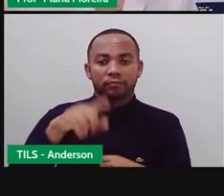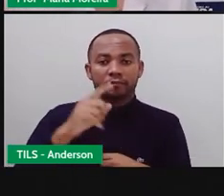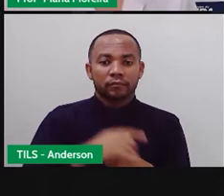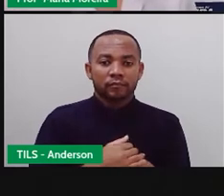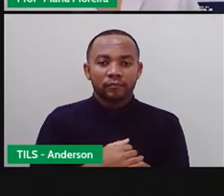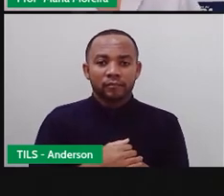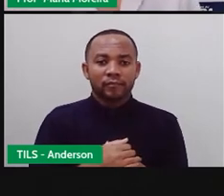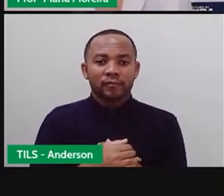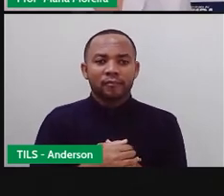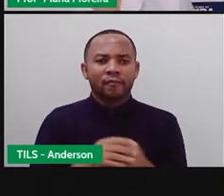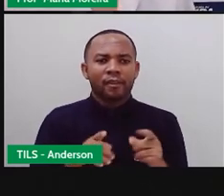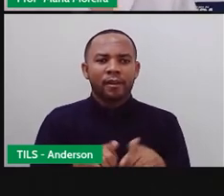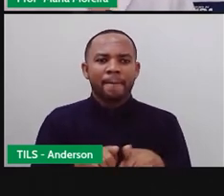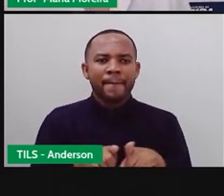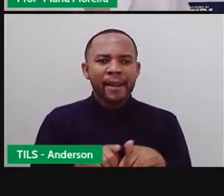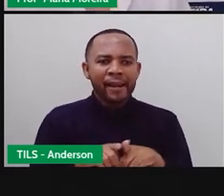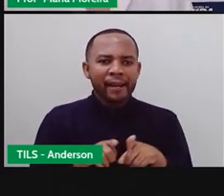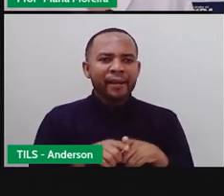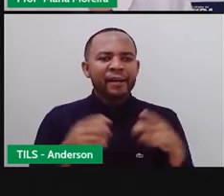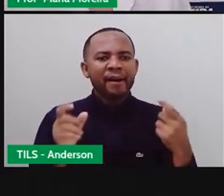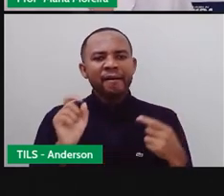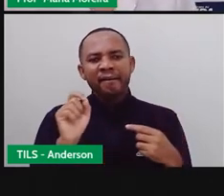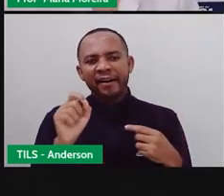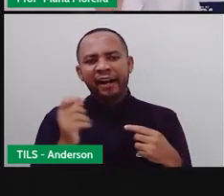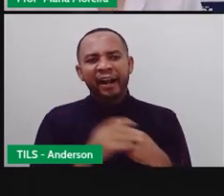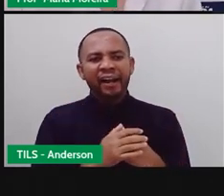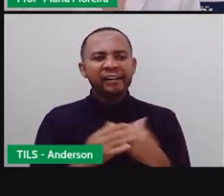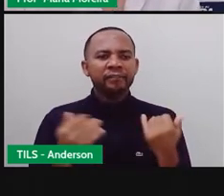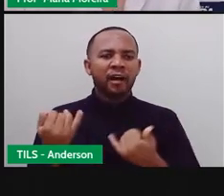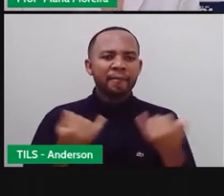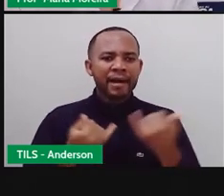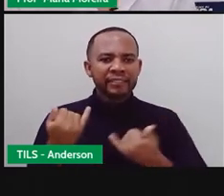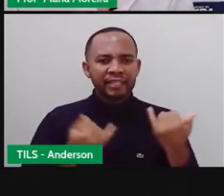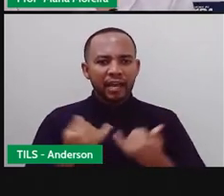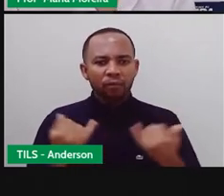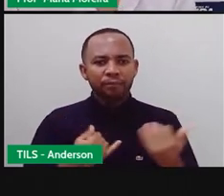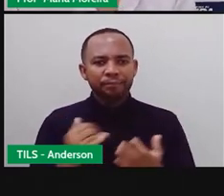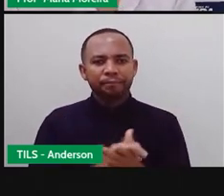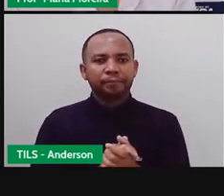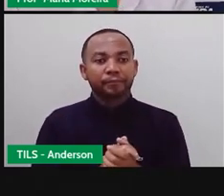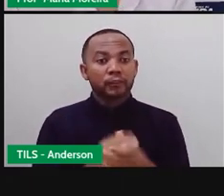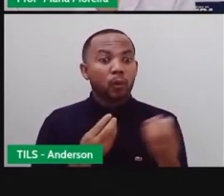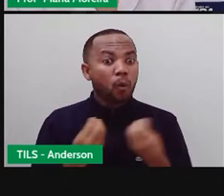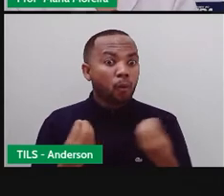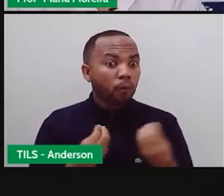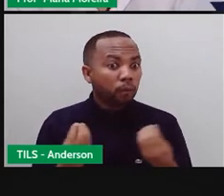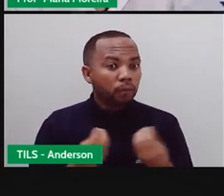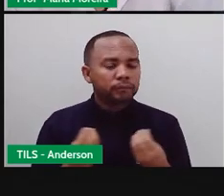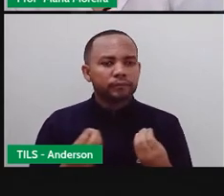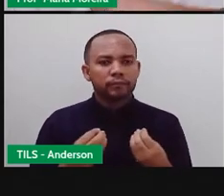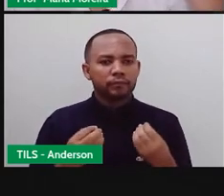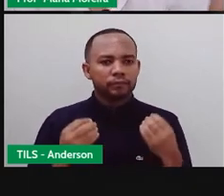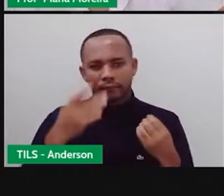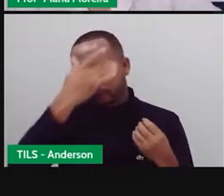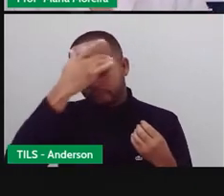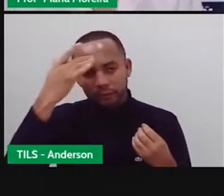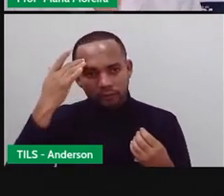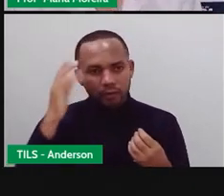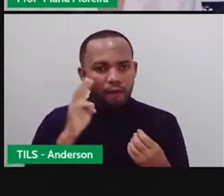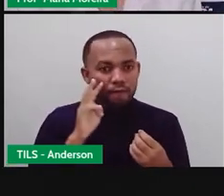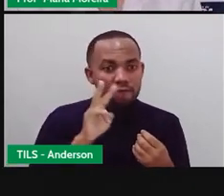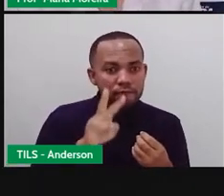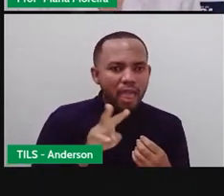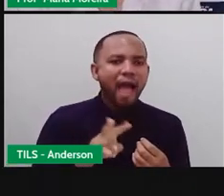essas bicicletas. Também é um meio o Publicitário, um meio de informação. Por que que é um meio de informação? Porque está passando uma